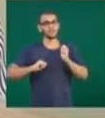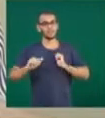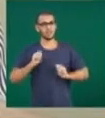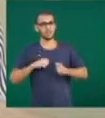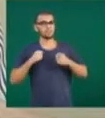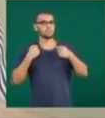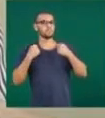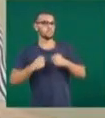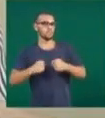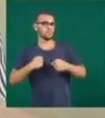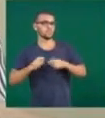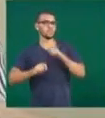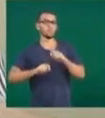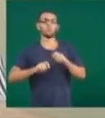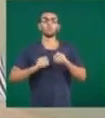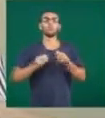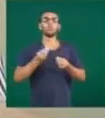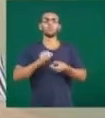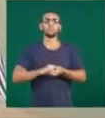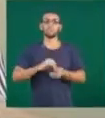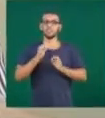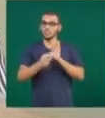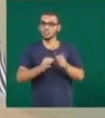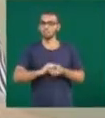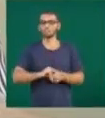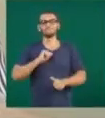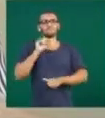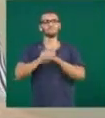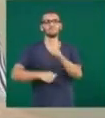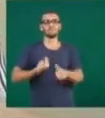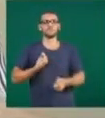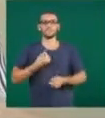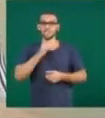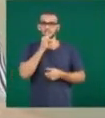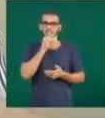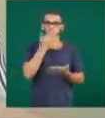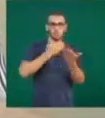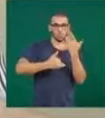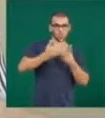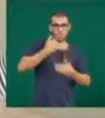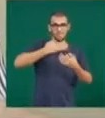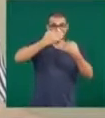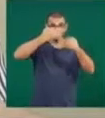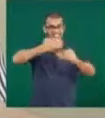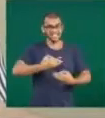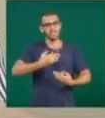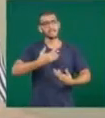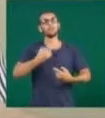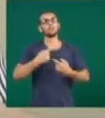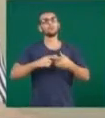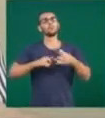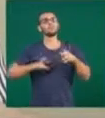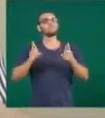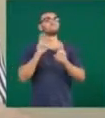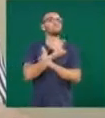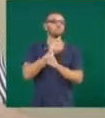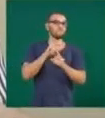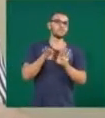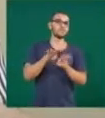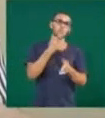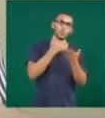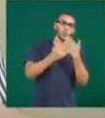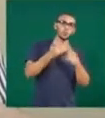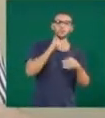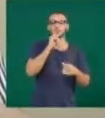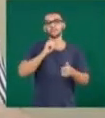deve ser tratada com mudança de estilo de vida. Então, uma alimentação adequada, existe relação entre alimentação e ansiedade,